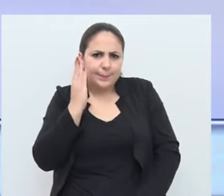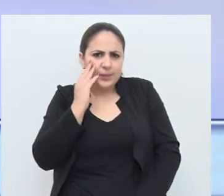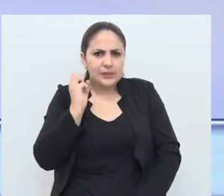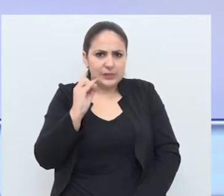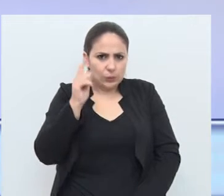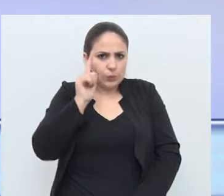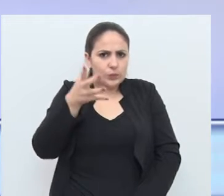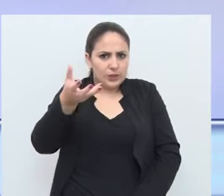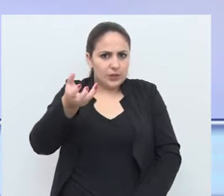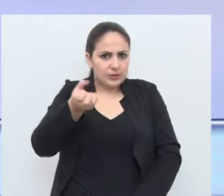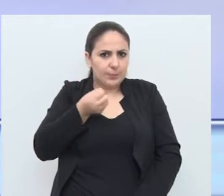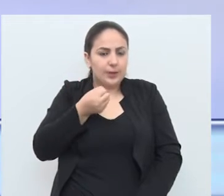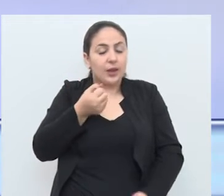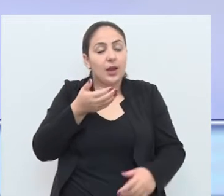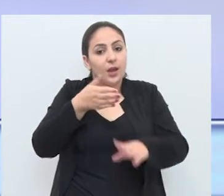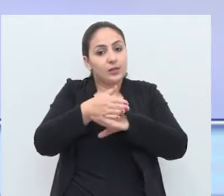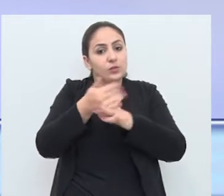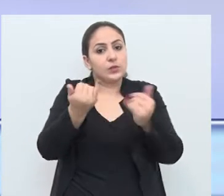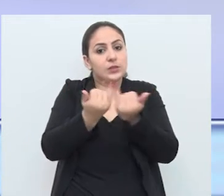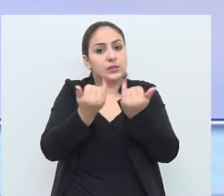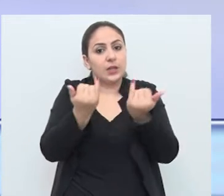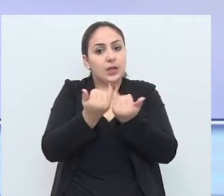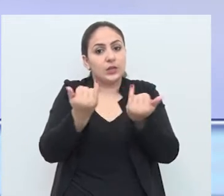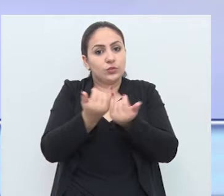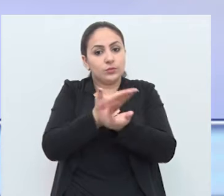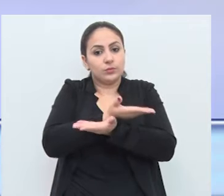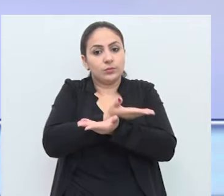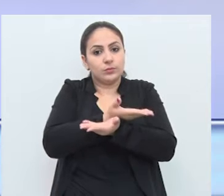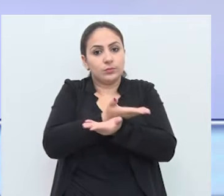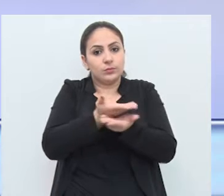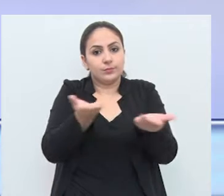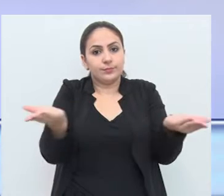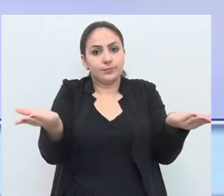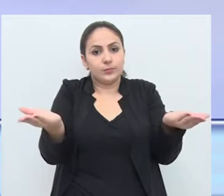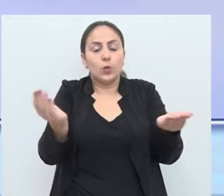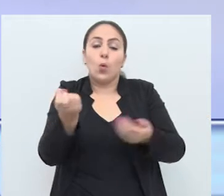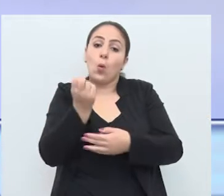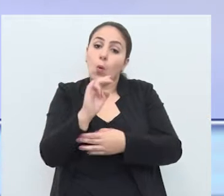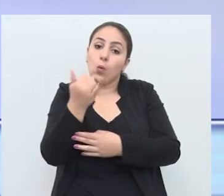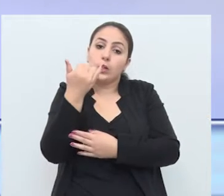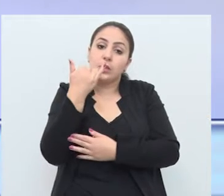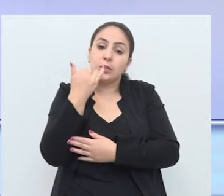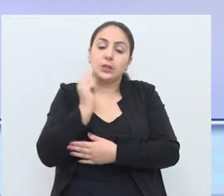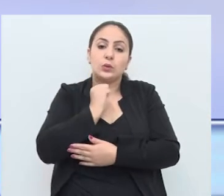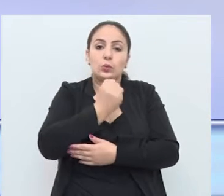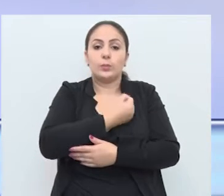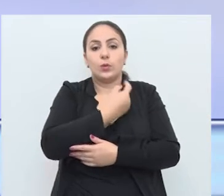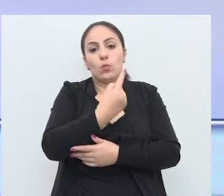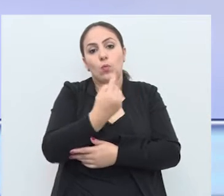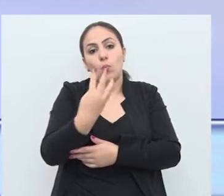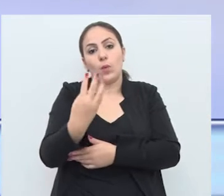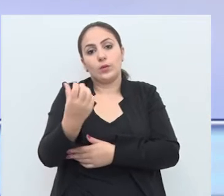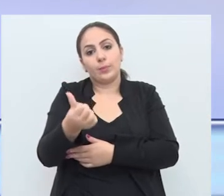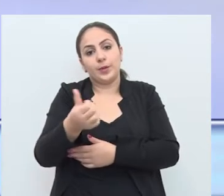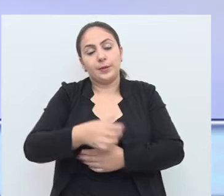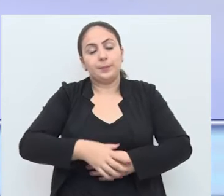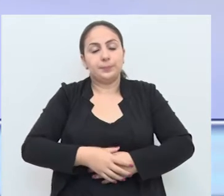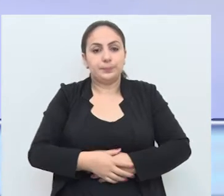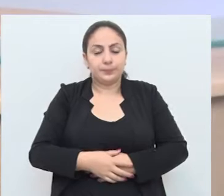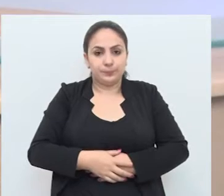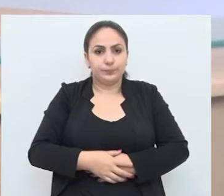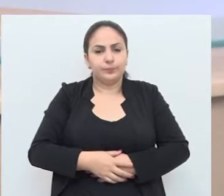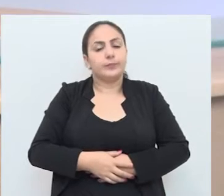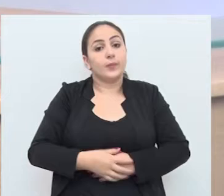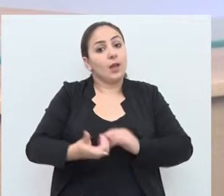está entre os beneficiados, acesse o site da Receita que está aparecendo no vídeo ou ligue para o número 146.